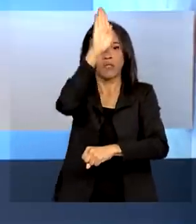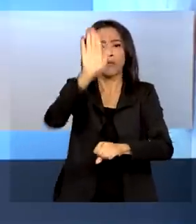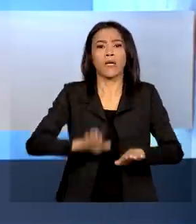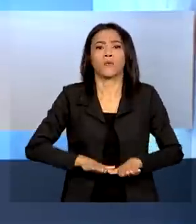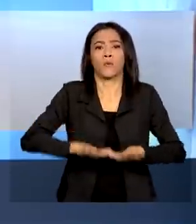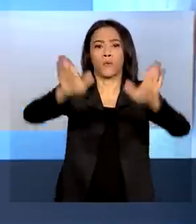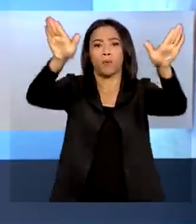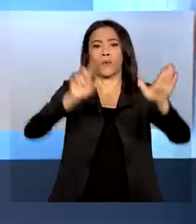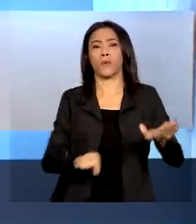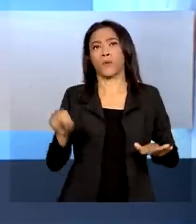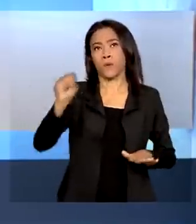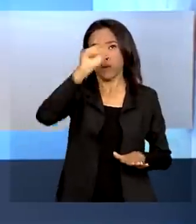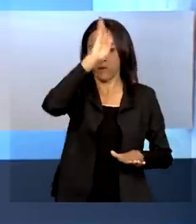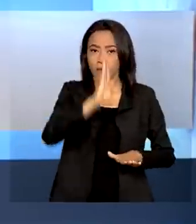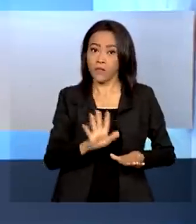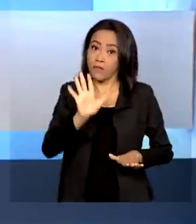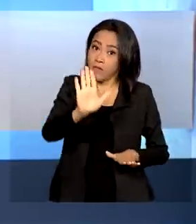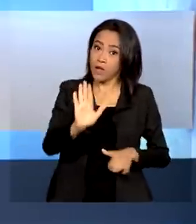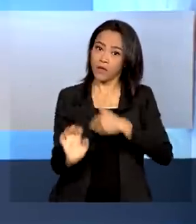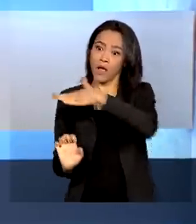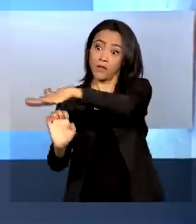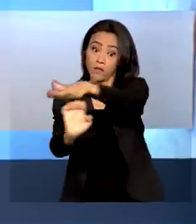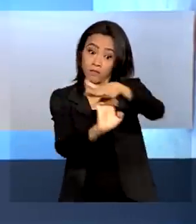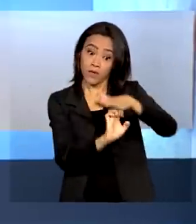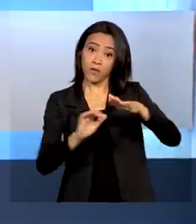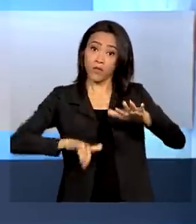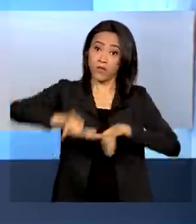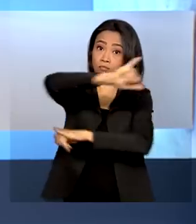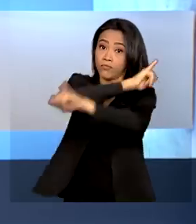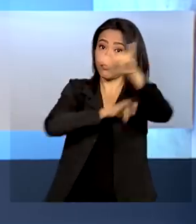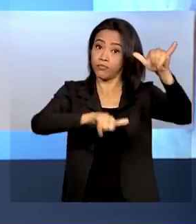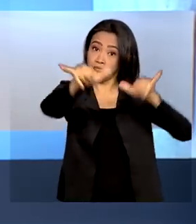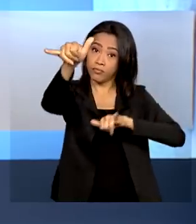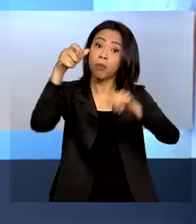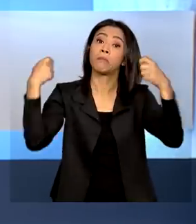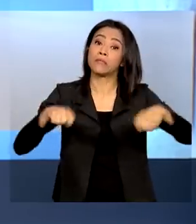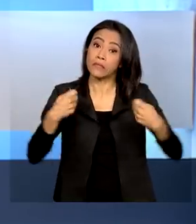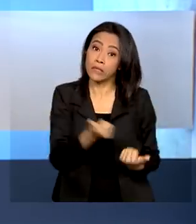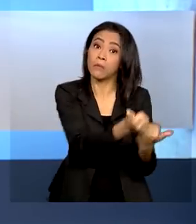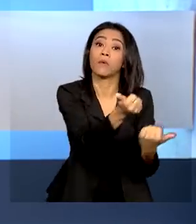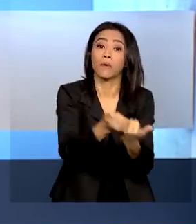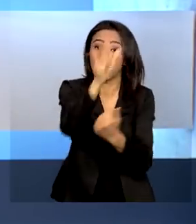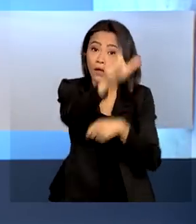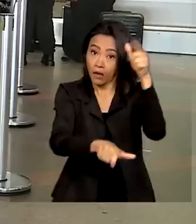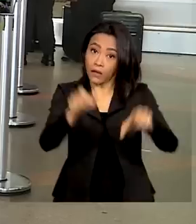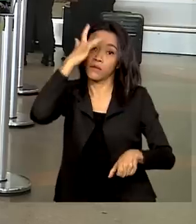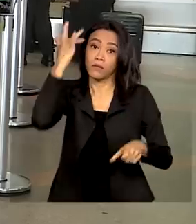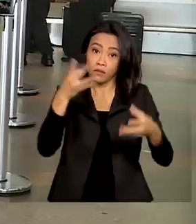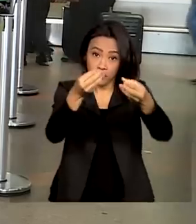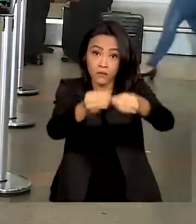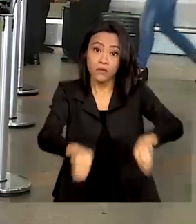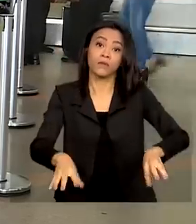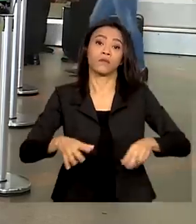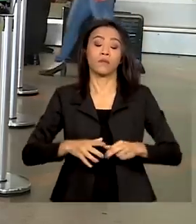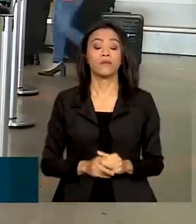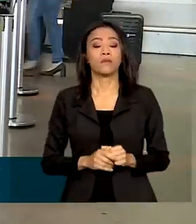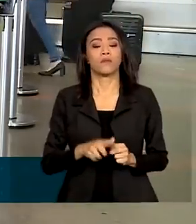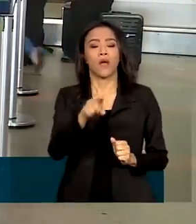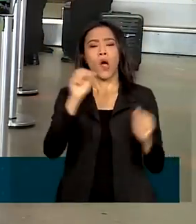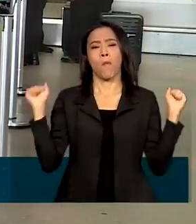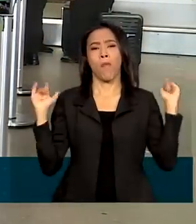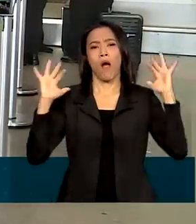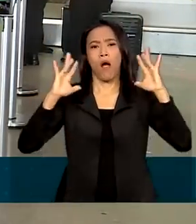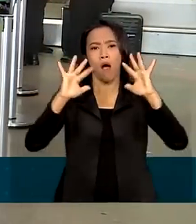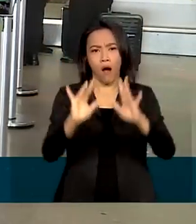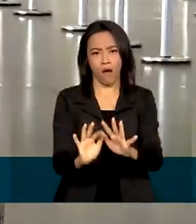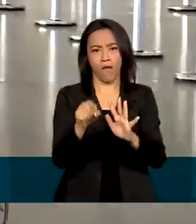empresas aéreas precisam prestar assistências aos passageiros prejudicados. A movimentação no